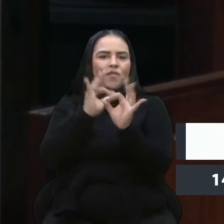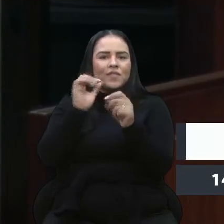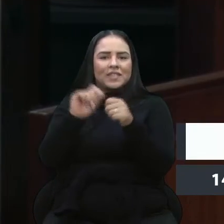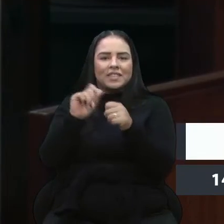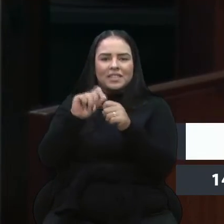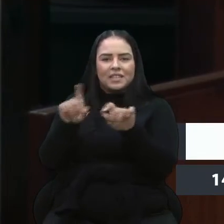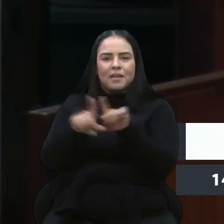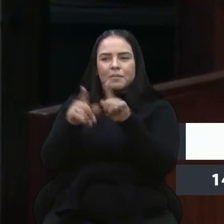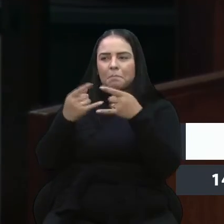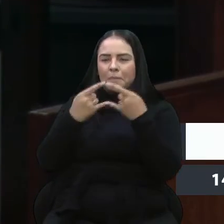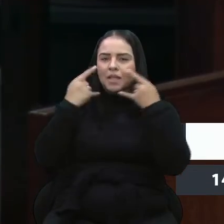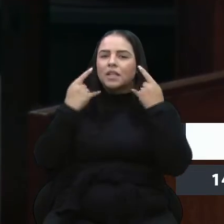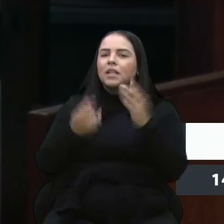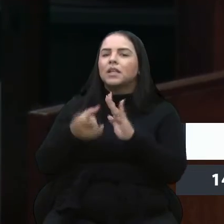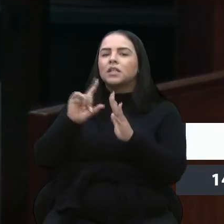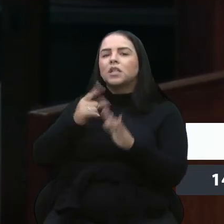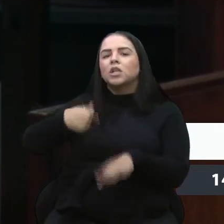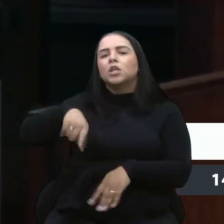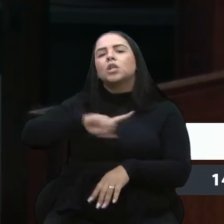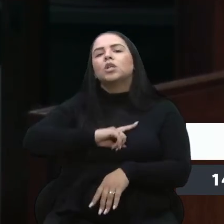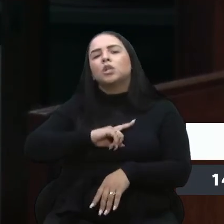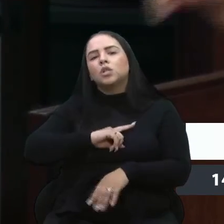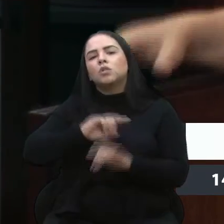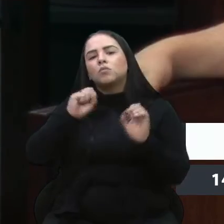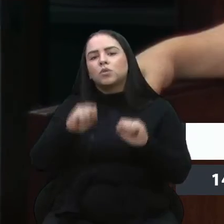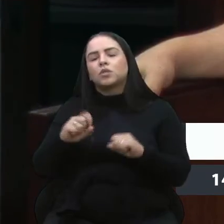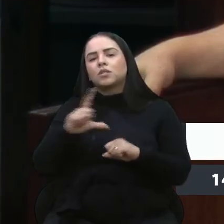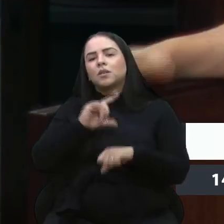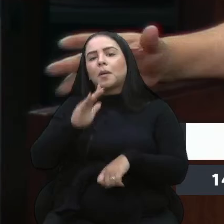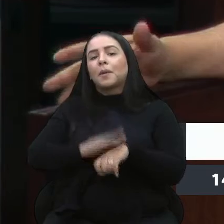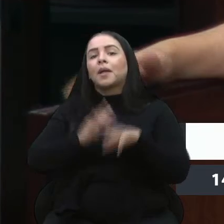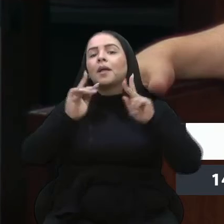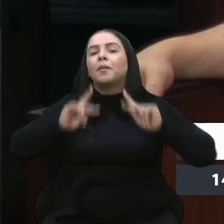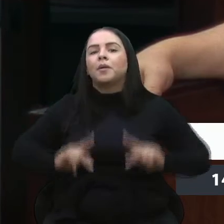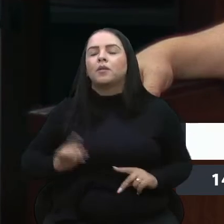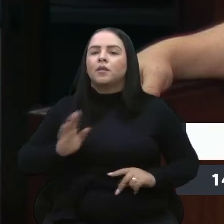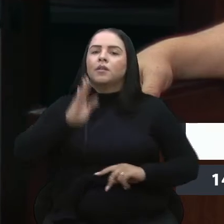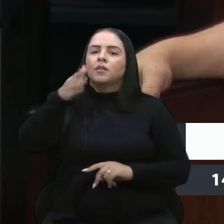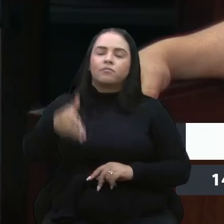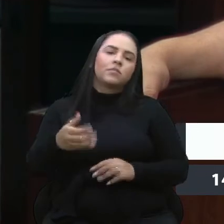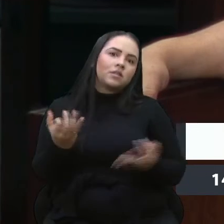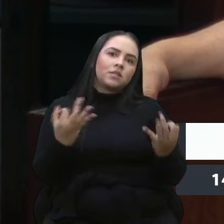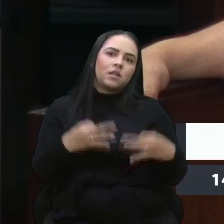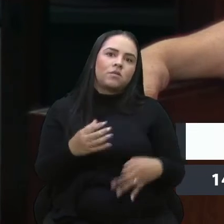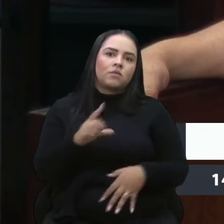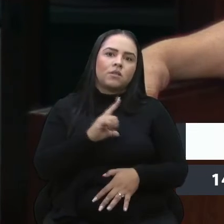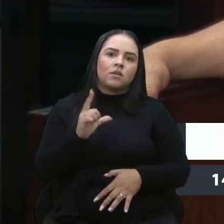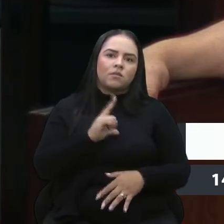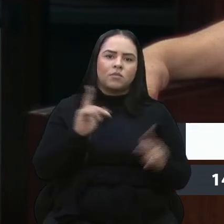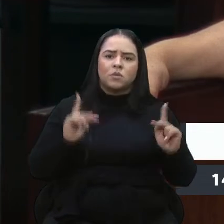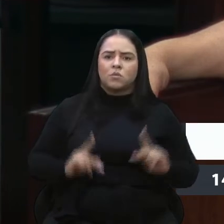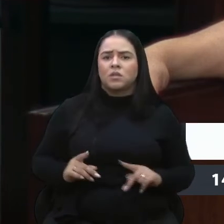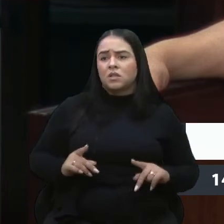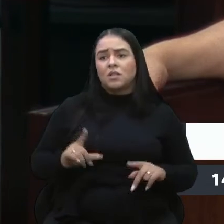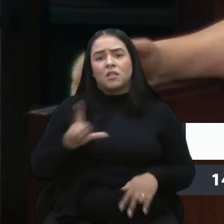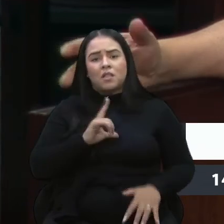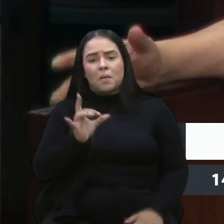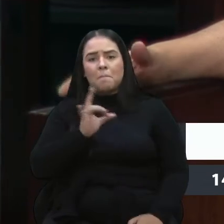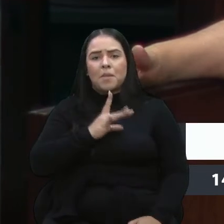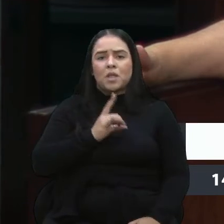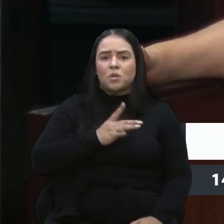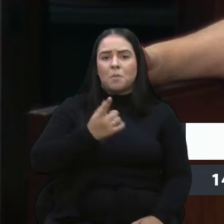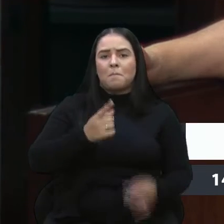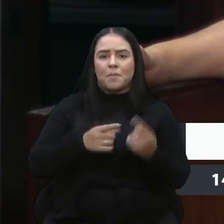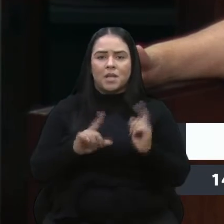máscara muito antes, nós podíamos ter até muito mais público durante a festa. Muitas pessoas, claro, óbvio, estão com medo ainda, mas a gente